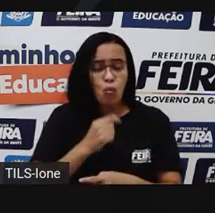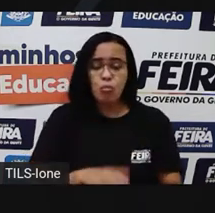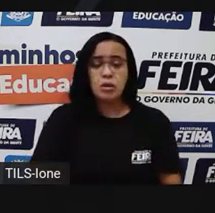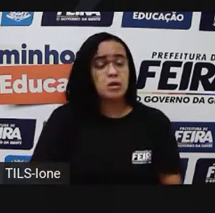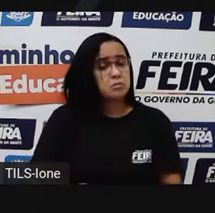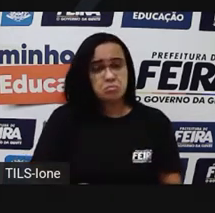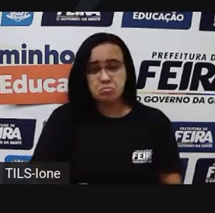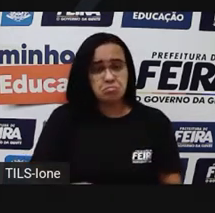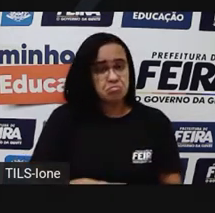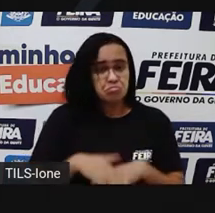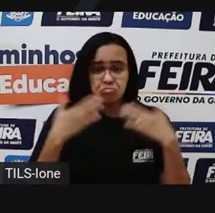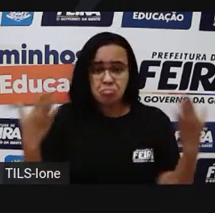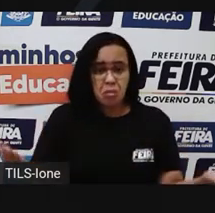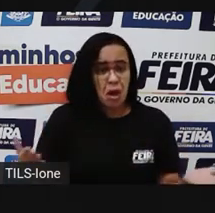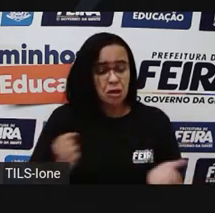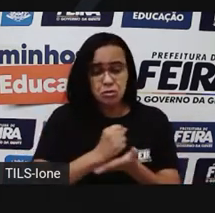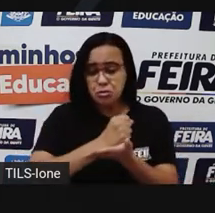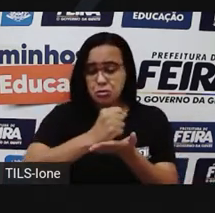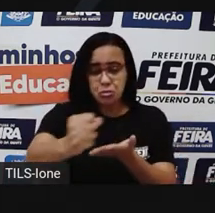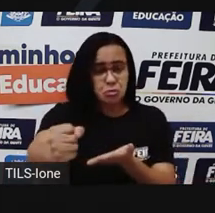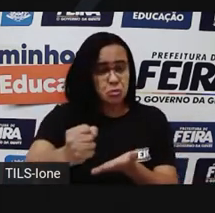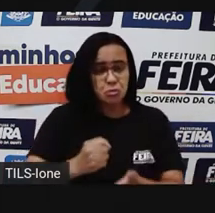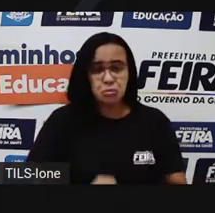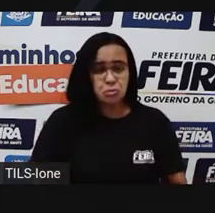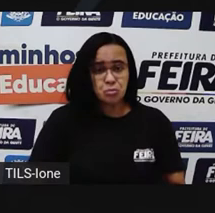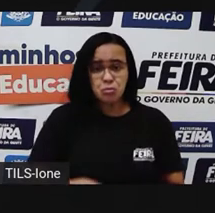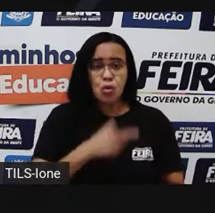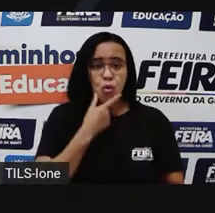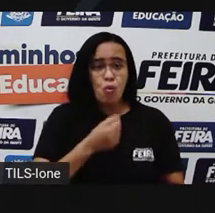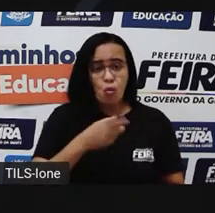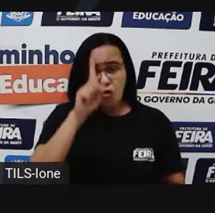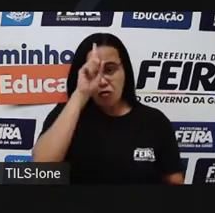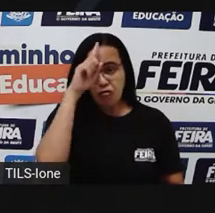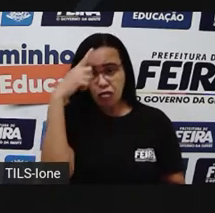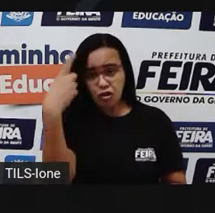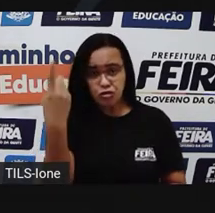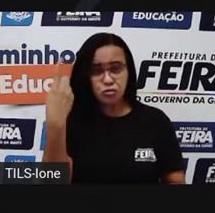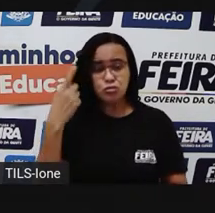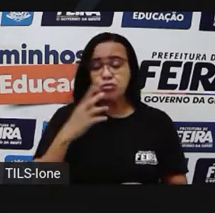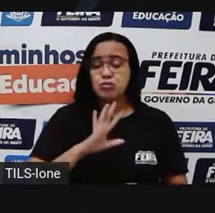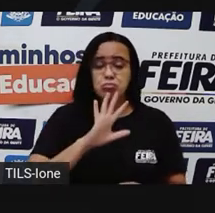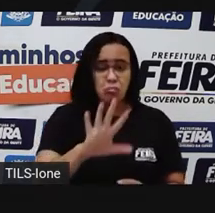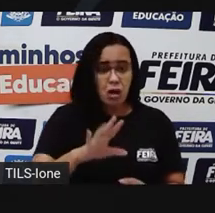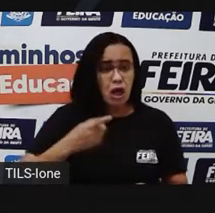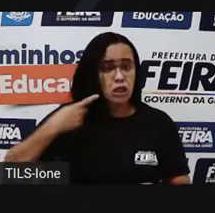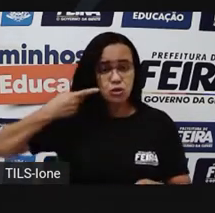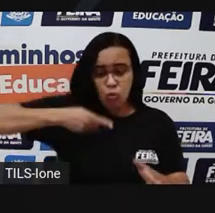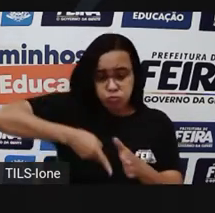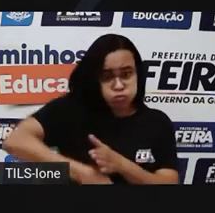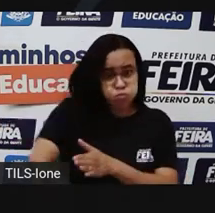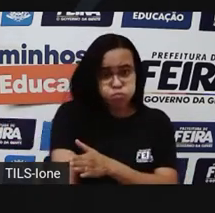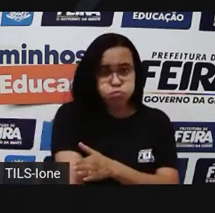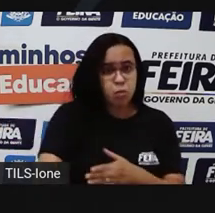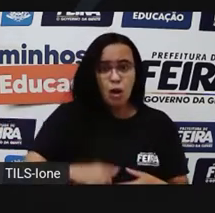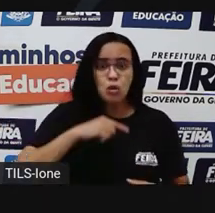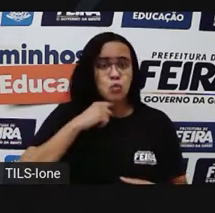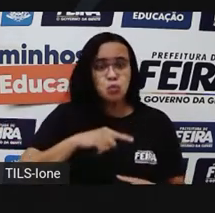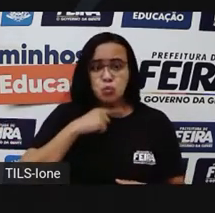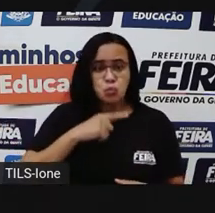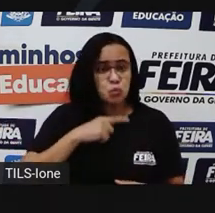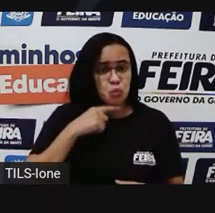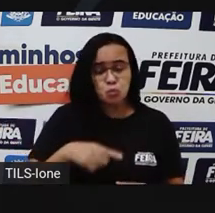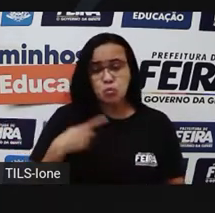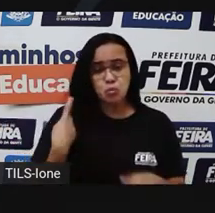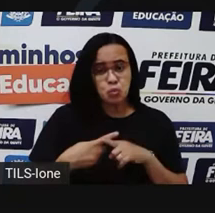feitiço da Iara. Mas os poucos que conseguiu retirar do fundo das águas ficaram alucinados por causa dos